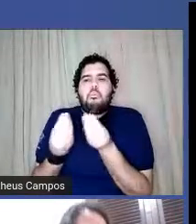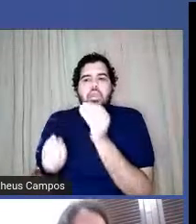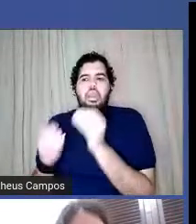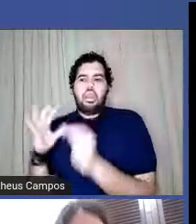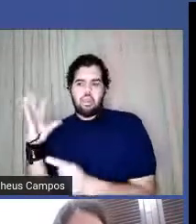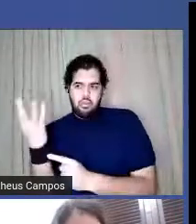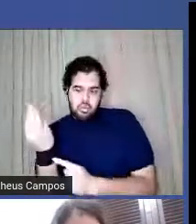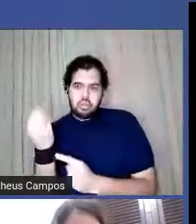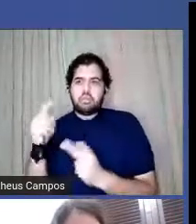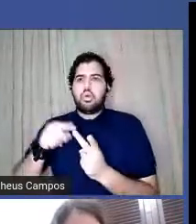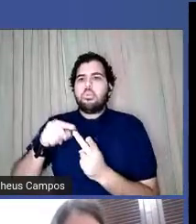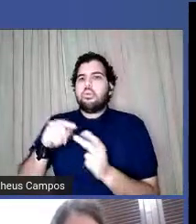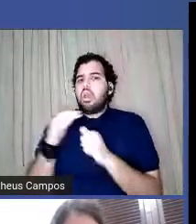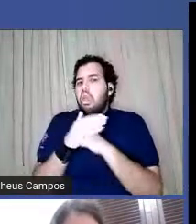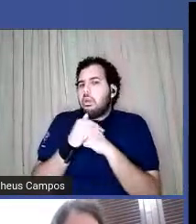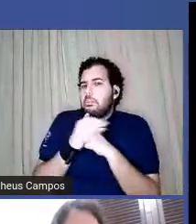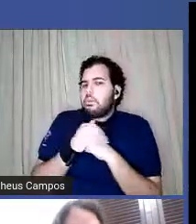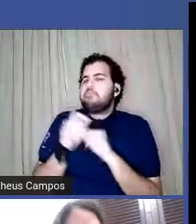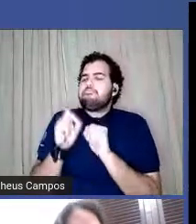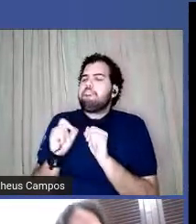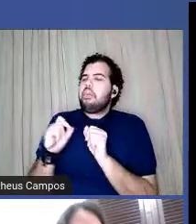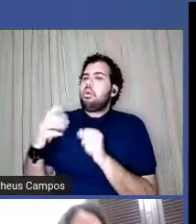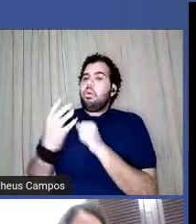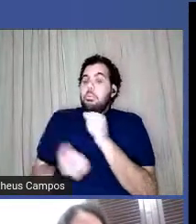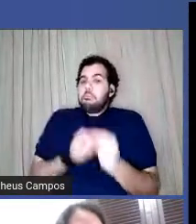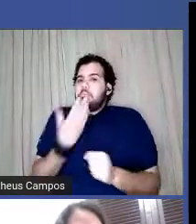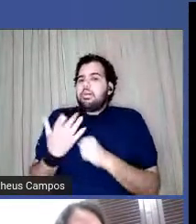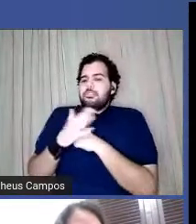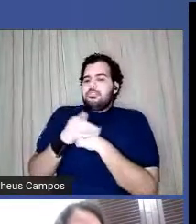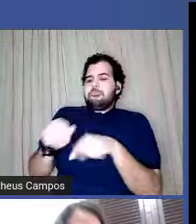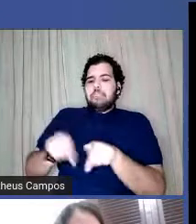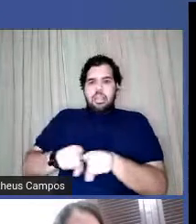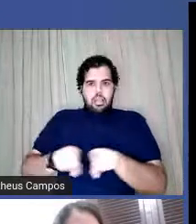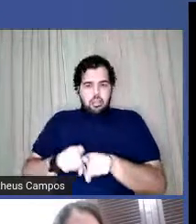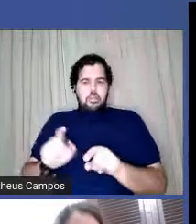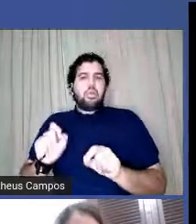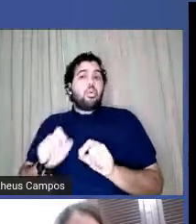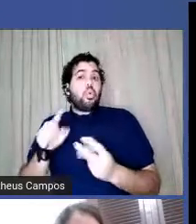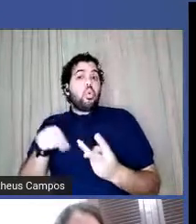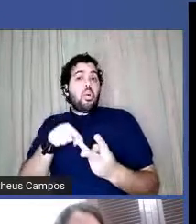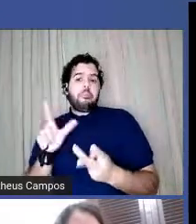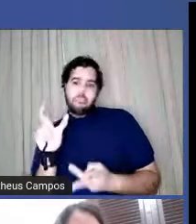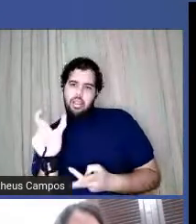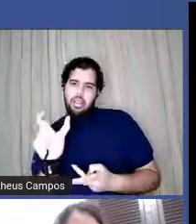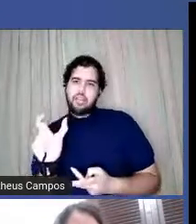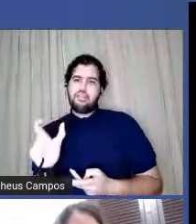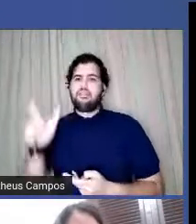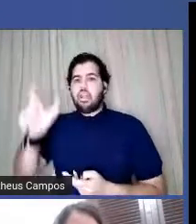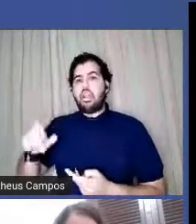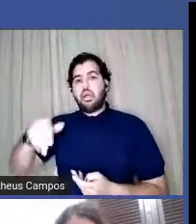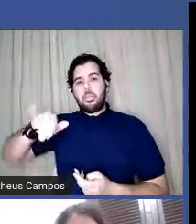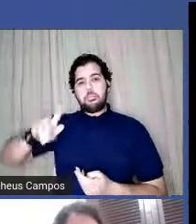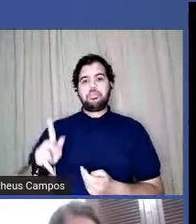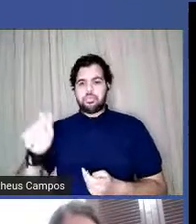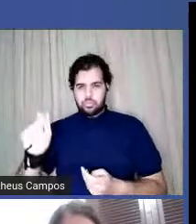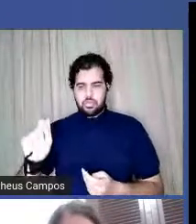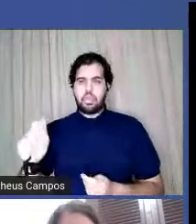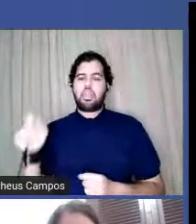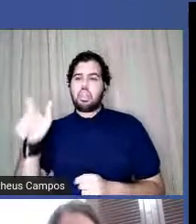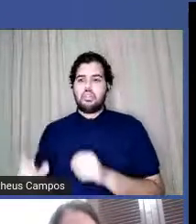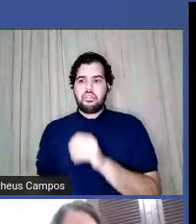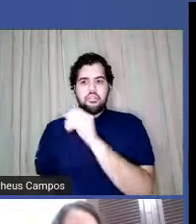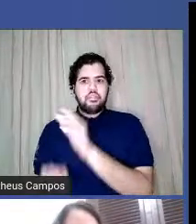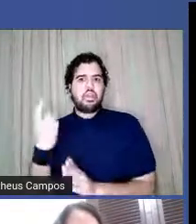pode ser um acalento para a gente também, e trazendo aí a palavra da Mica, né? Que é uma escritora